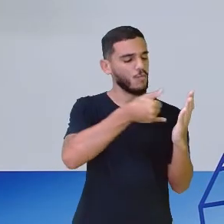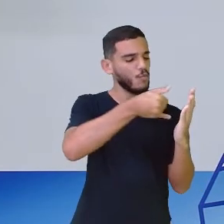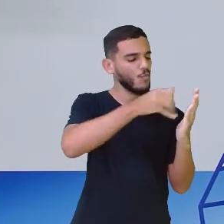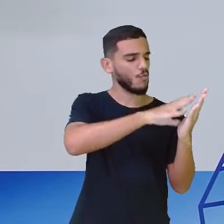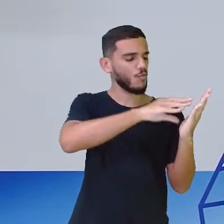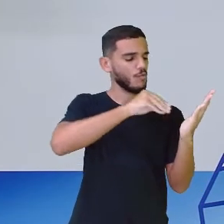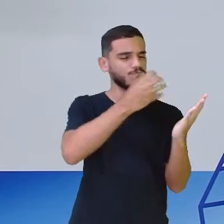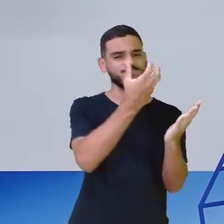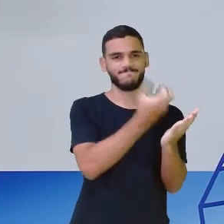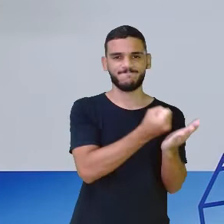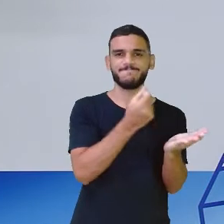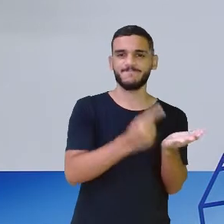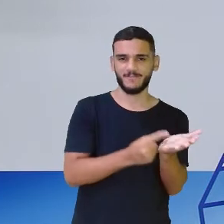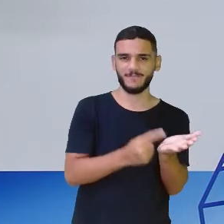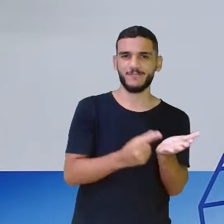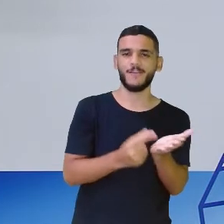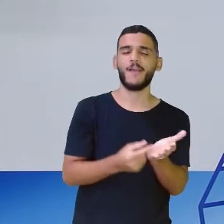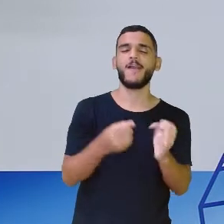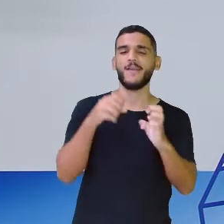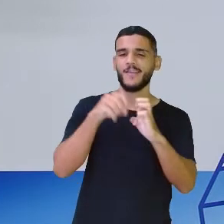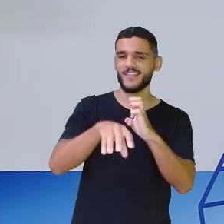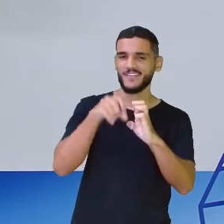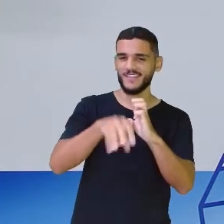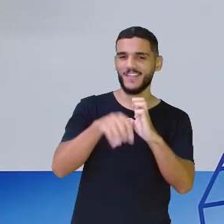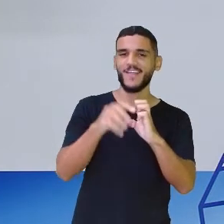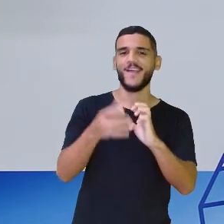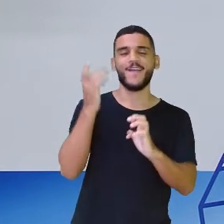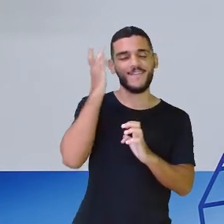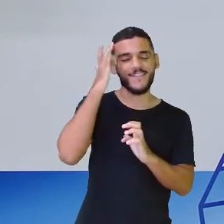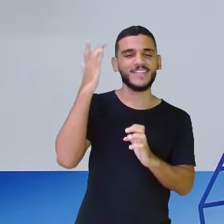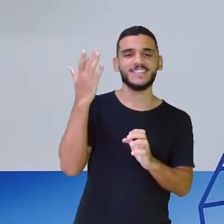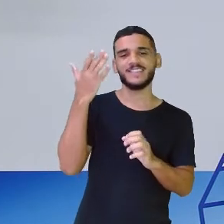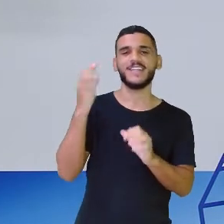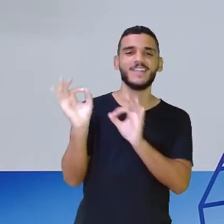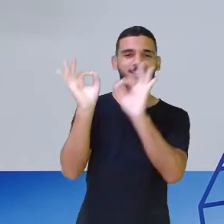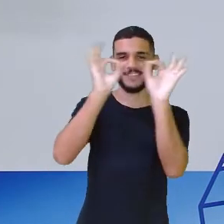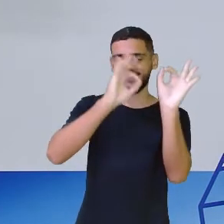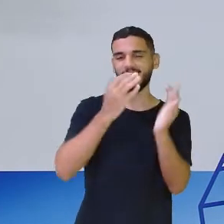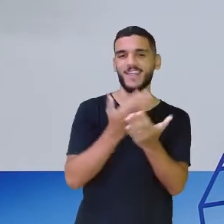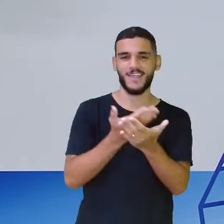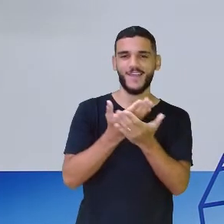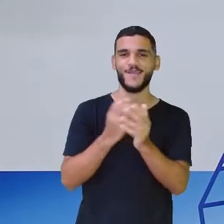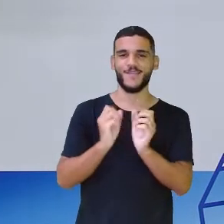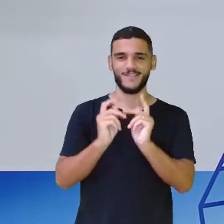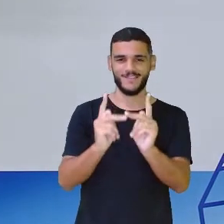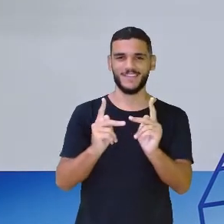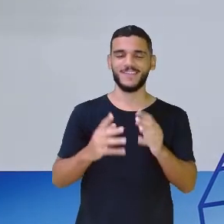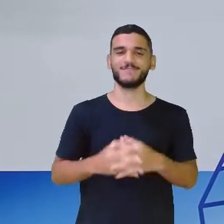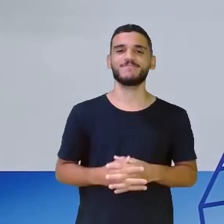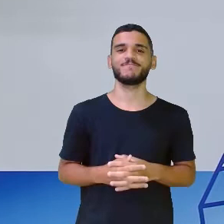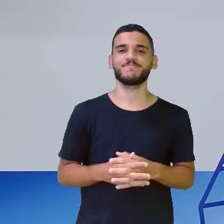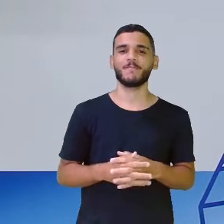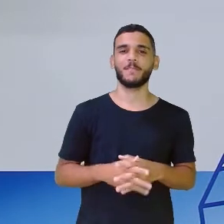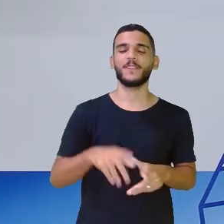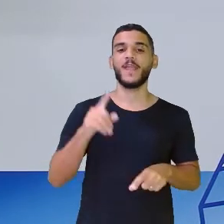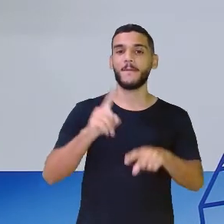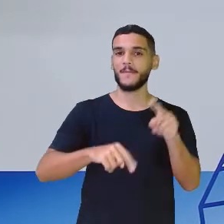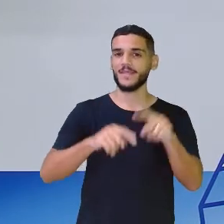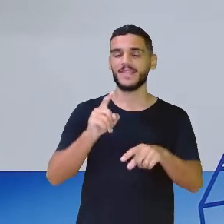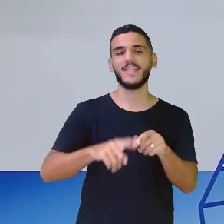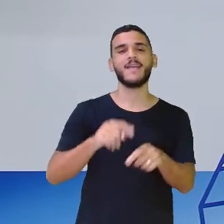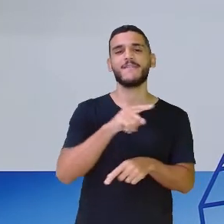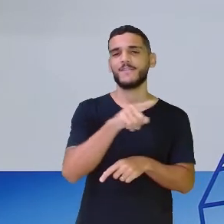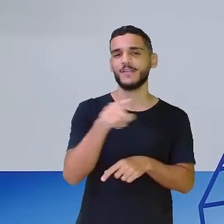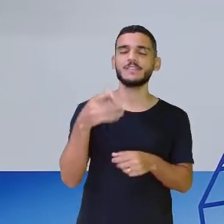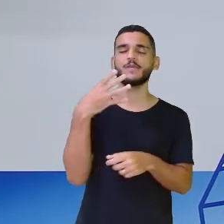já esse aplicativo para ter mais facilidade em assistir as nossas aulas. O material é esse, você já